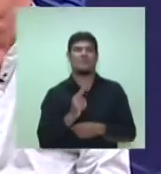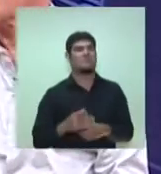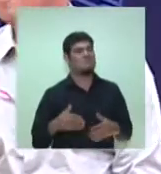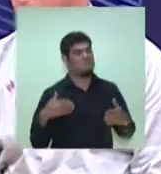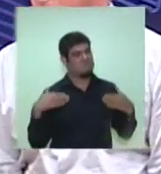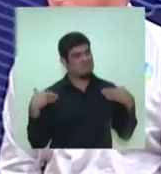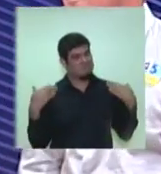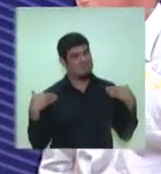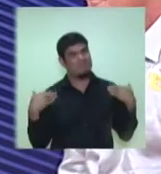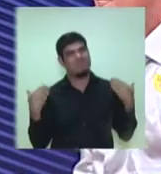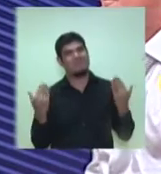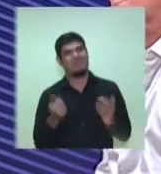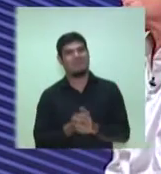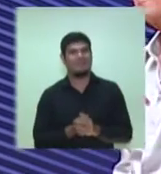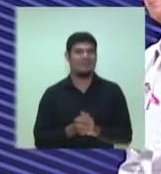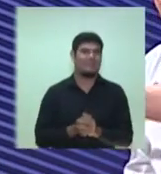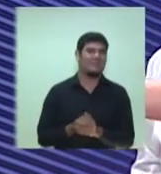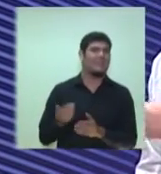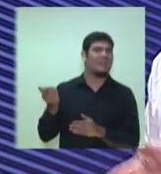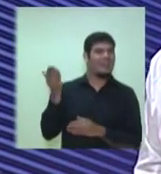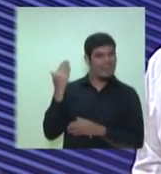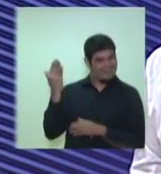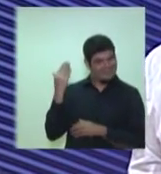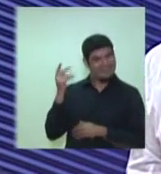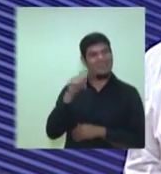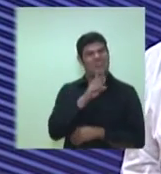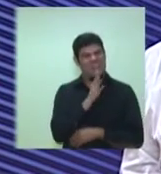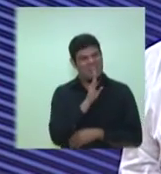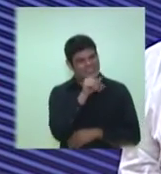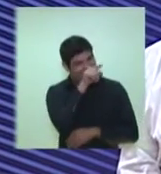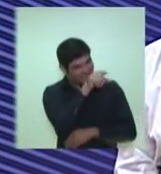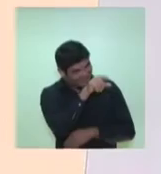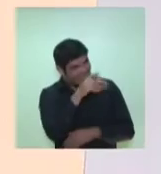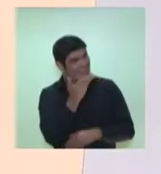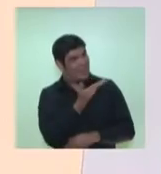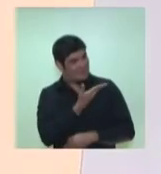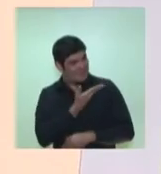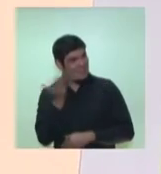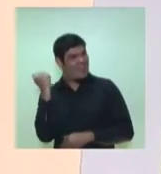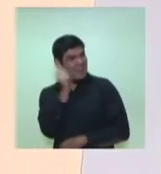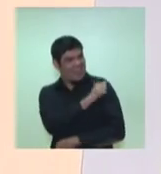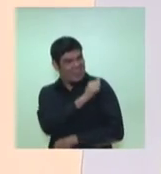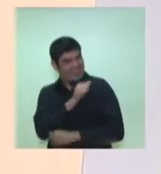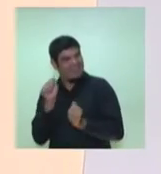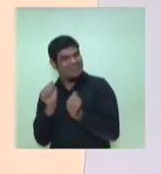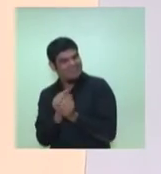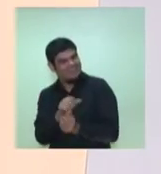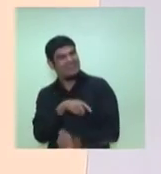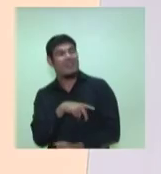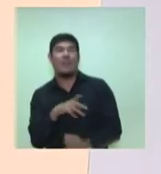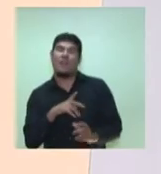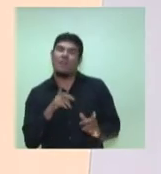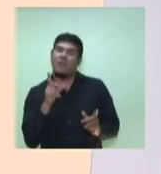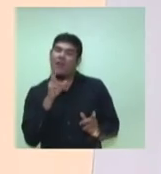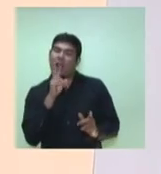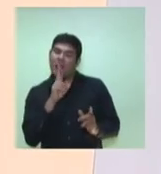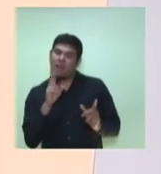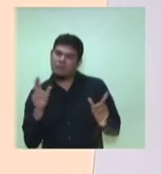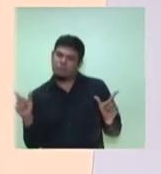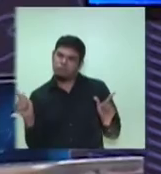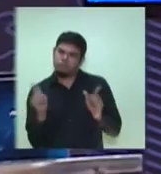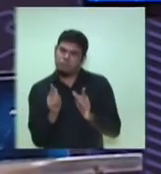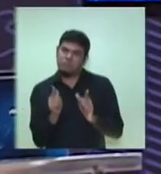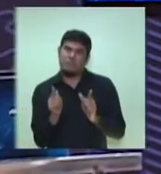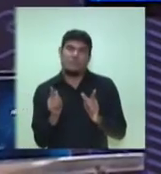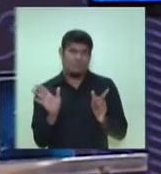-lo. Os que fomos contemporâneos na universidade, eu no curso de Direito, você na comunicação. E eu vou limitar a resposta às responsabilidades que eu